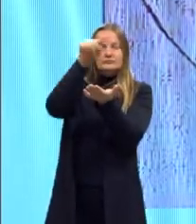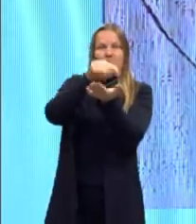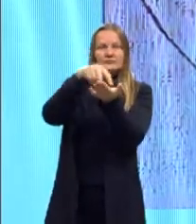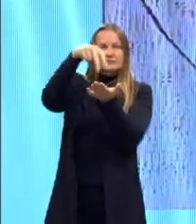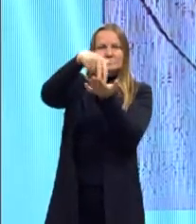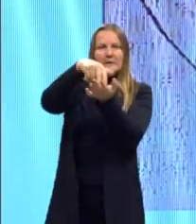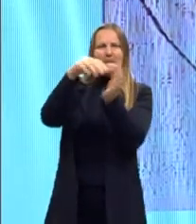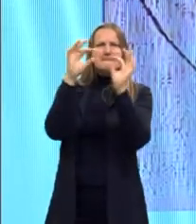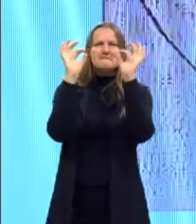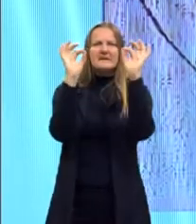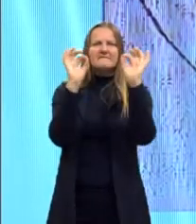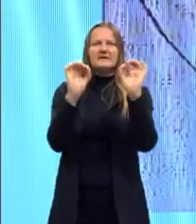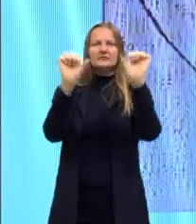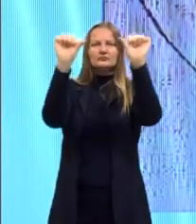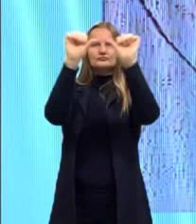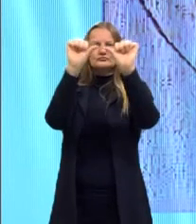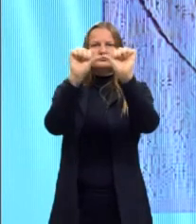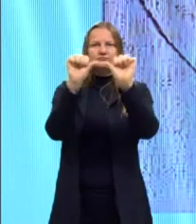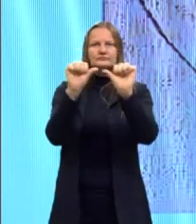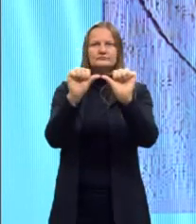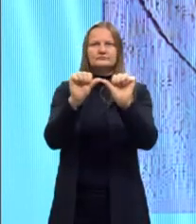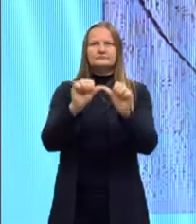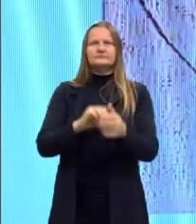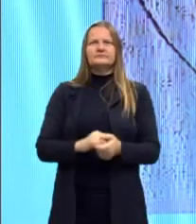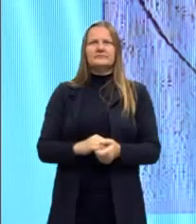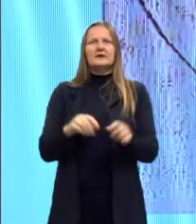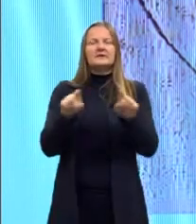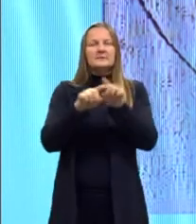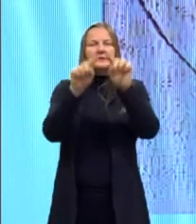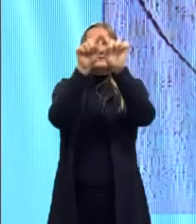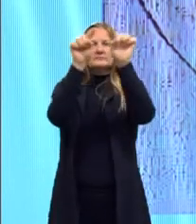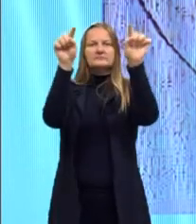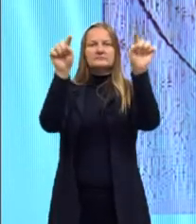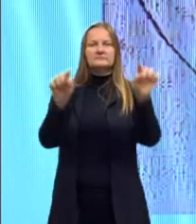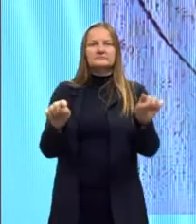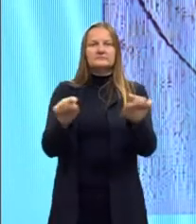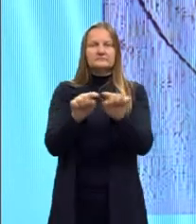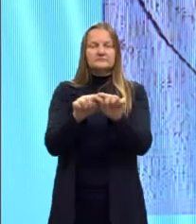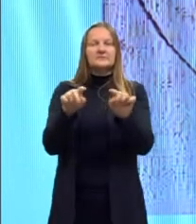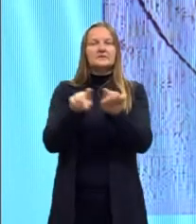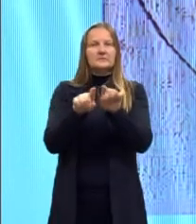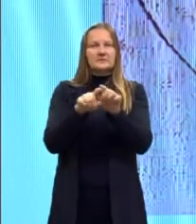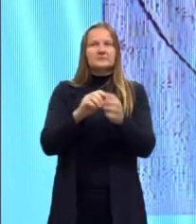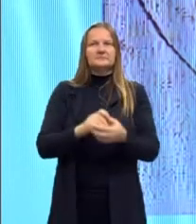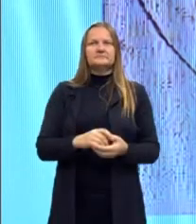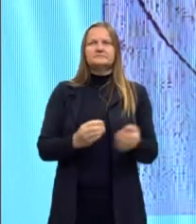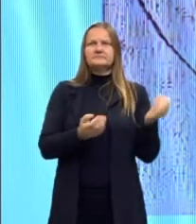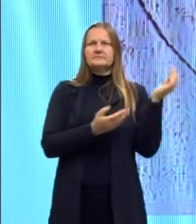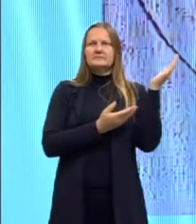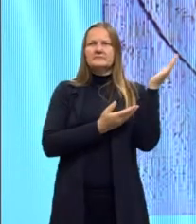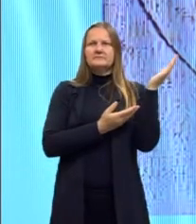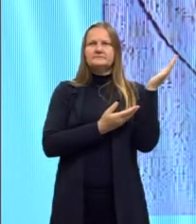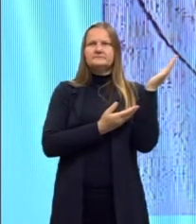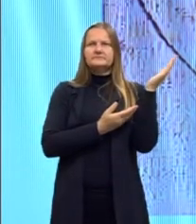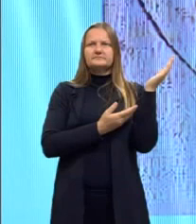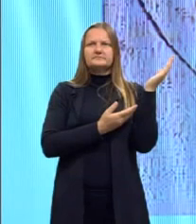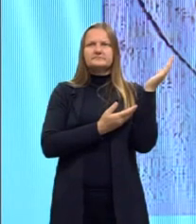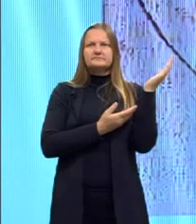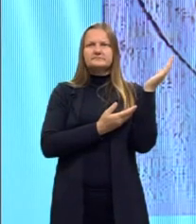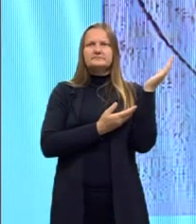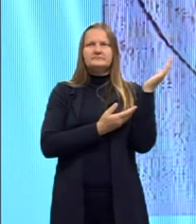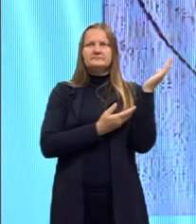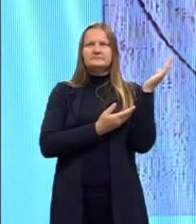dentro de um quadrado. Então isso, para nós, hoje, observando, parece algo simples, a gente já viu várias vezes, né?